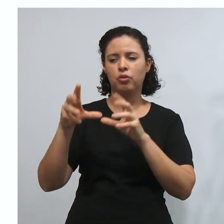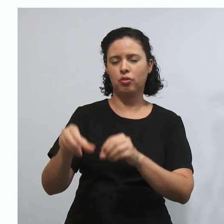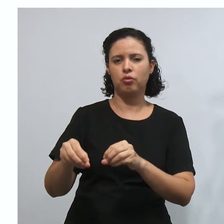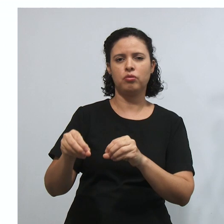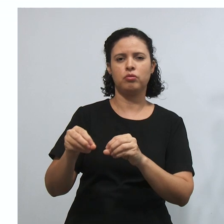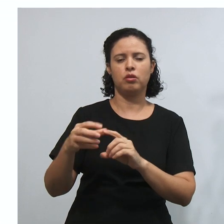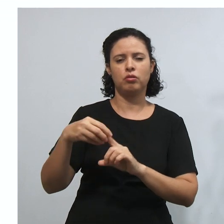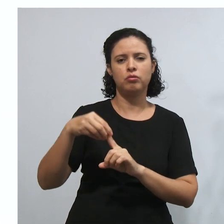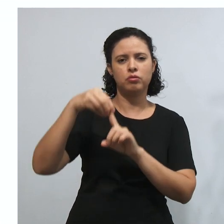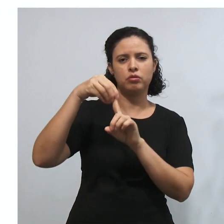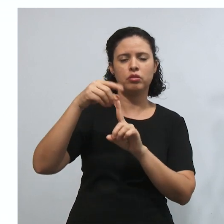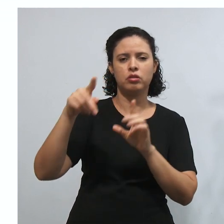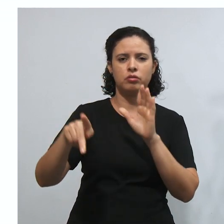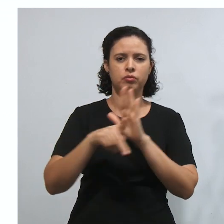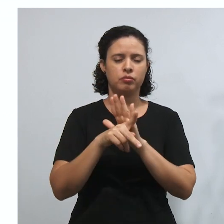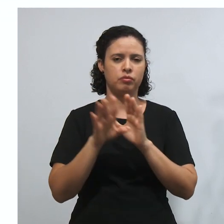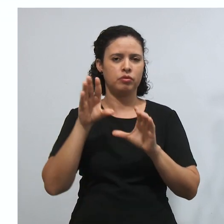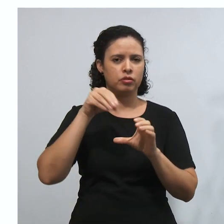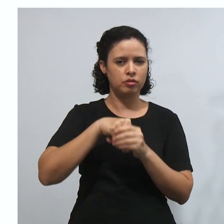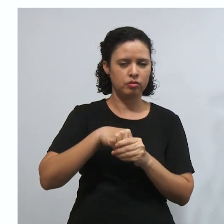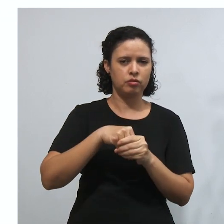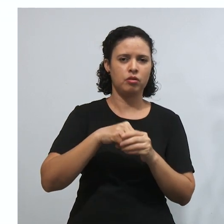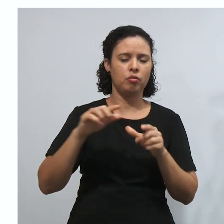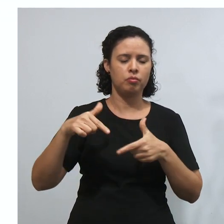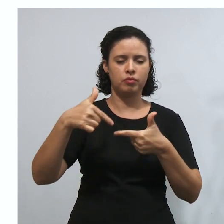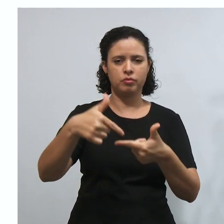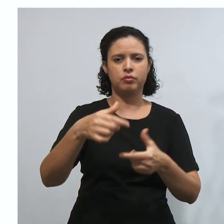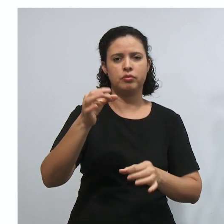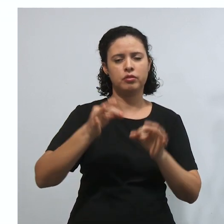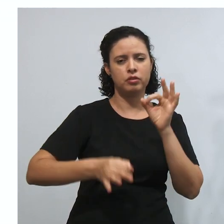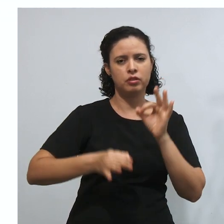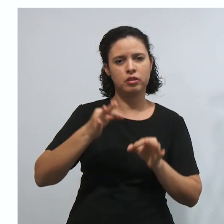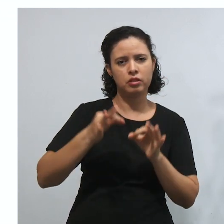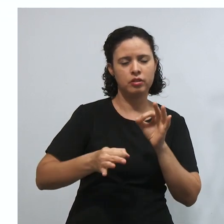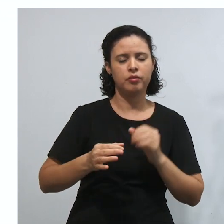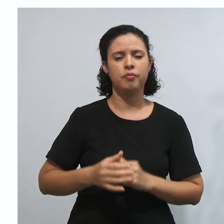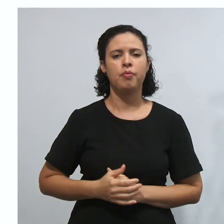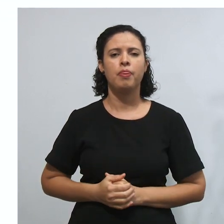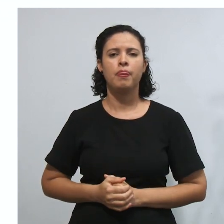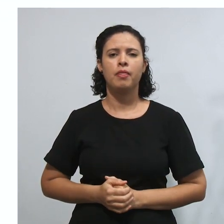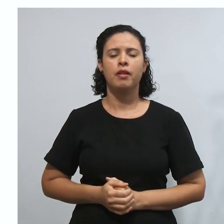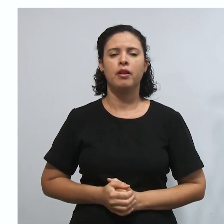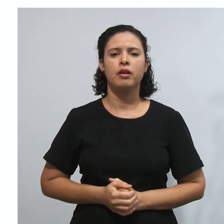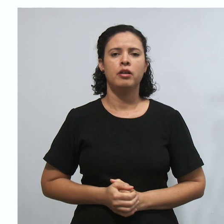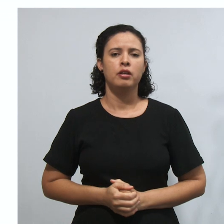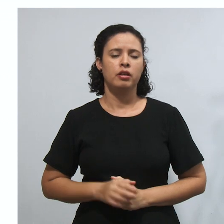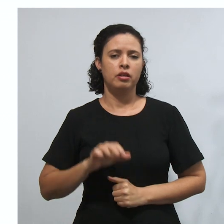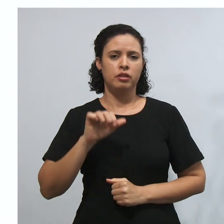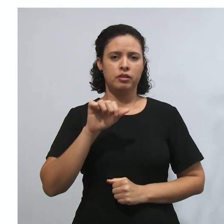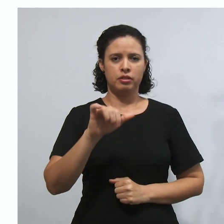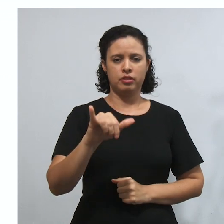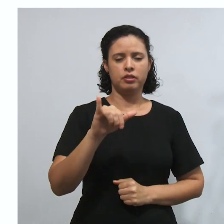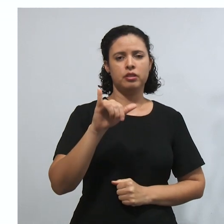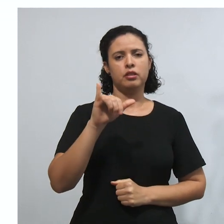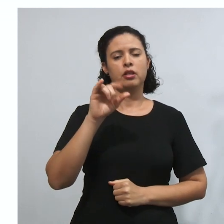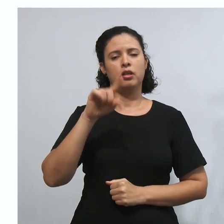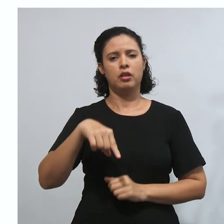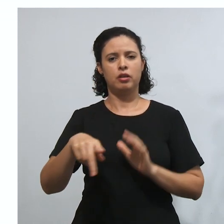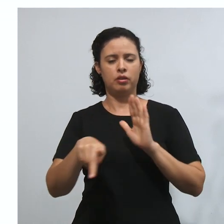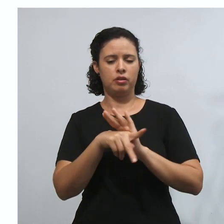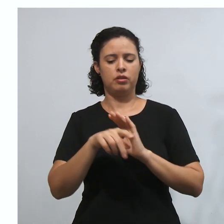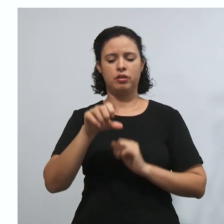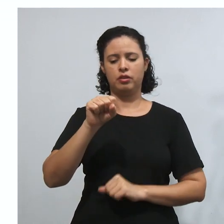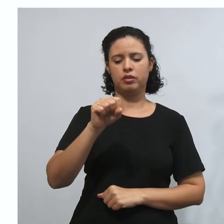fazem parte do próprio poder judiciário, obviamente, então, se o próprio STF, que está lá no topo, disse que uma